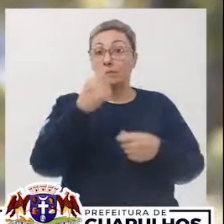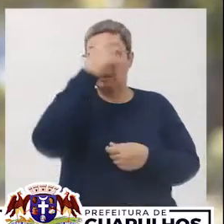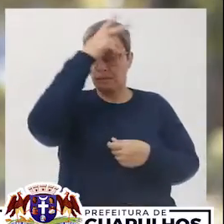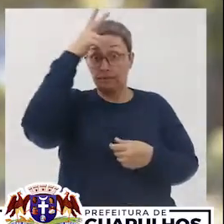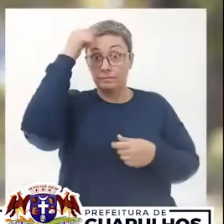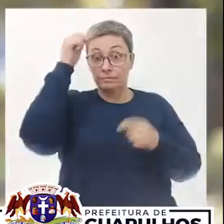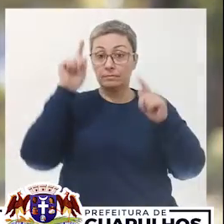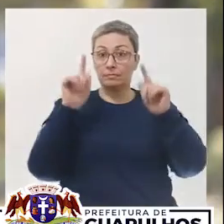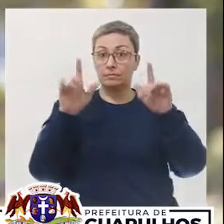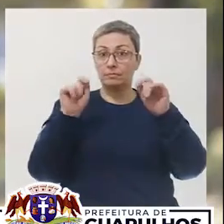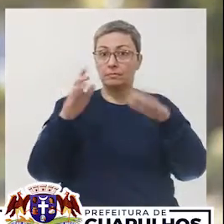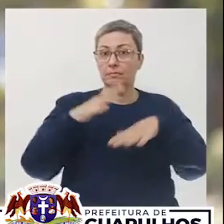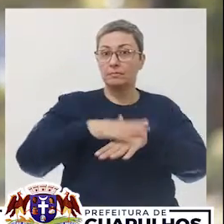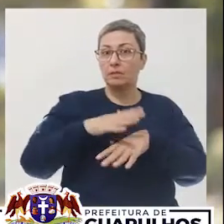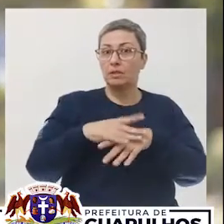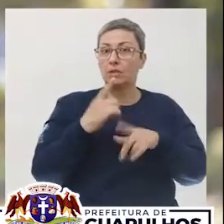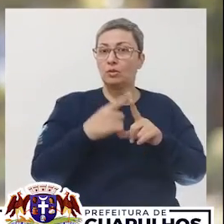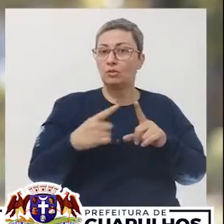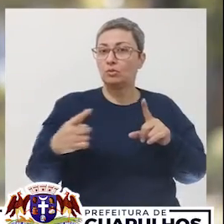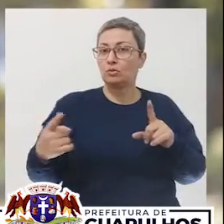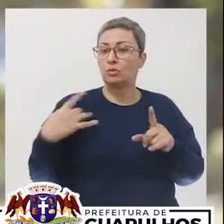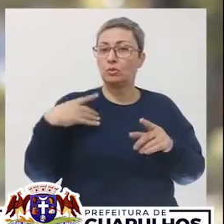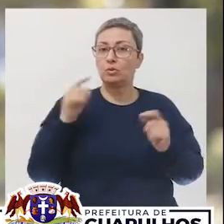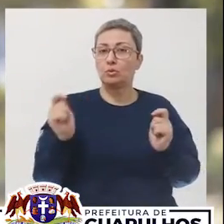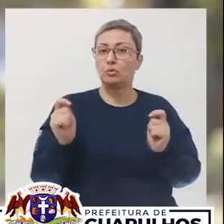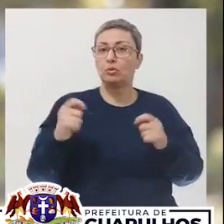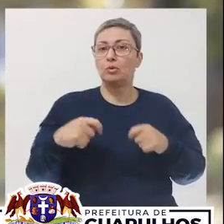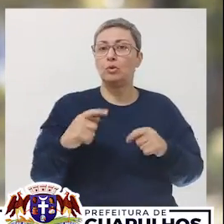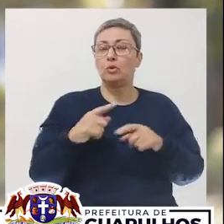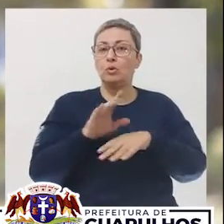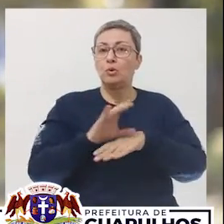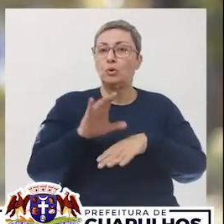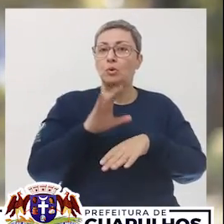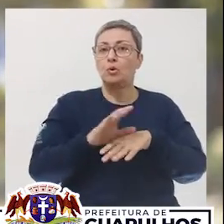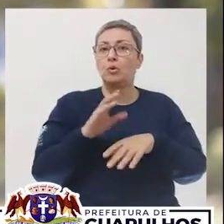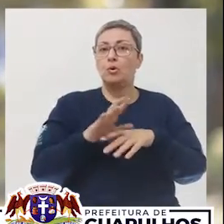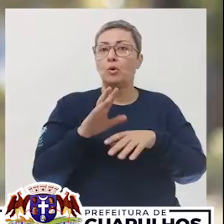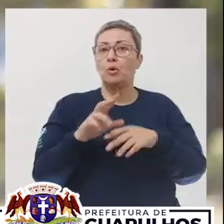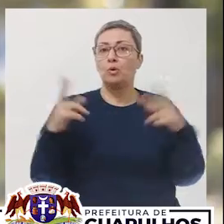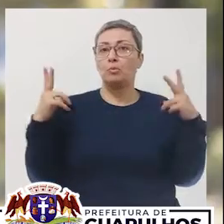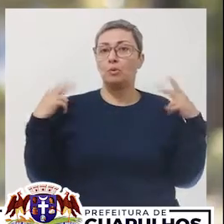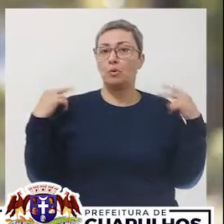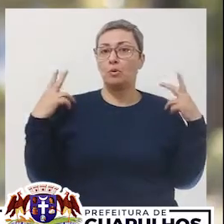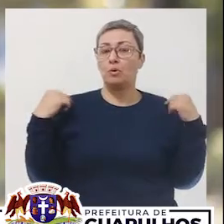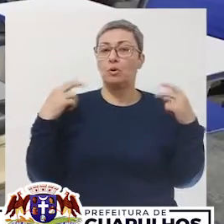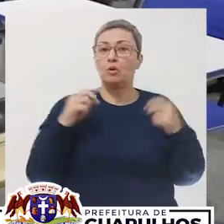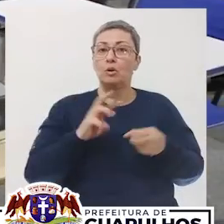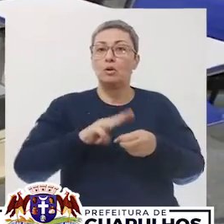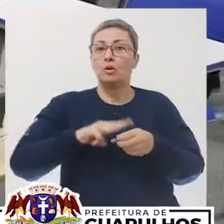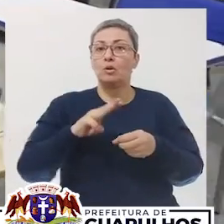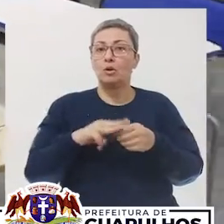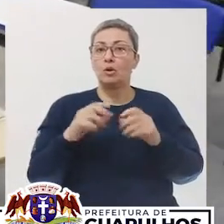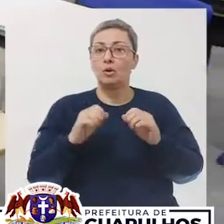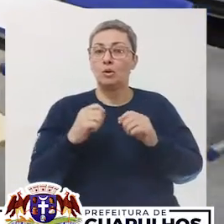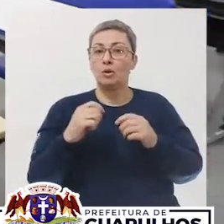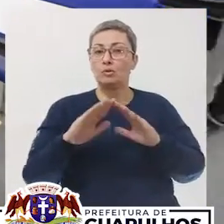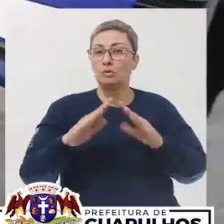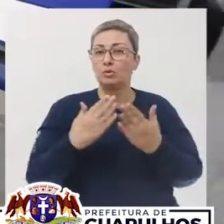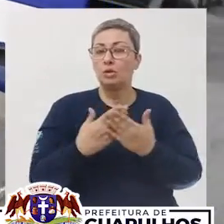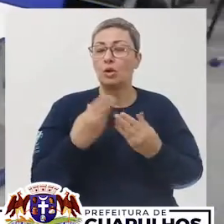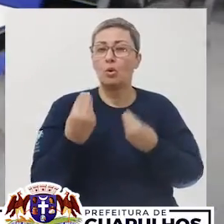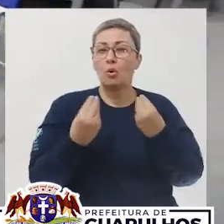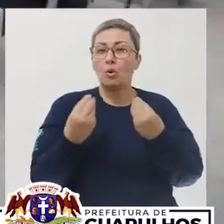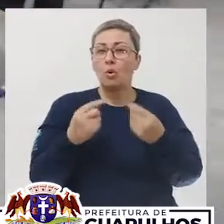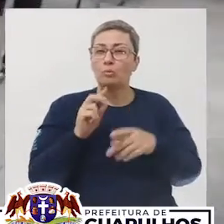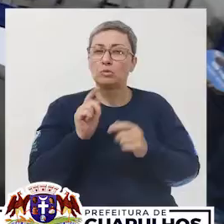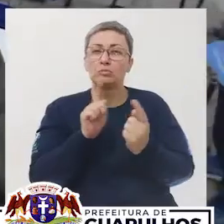A Prefeitura de Guarulhos realizou na última semana uma capacitação para os condutores de transporte escolar. Lá eles aprenderam como lidar